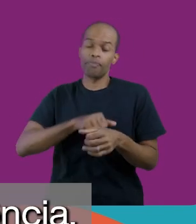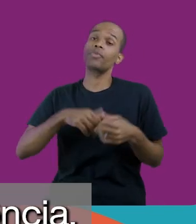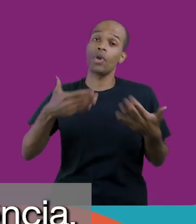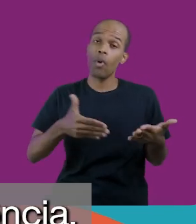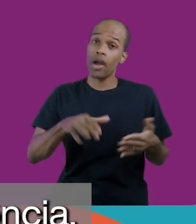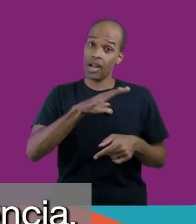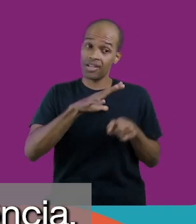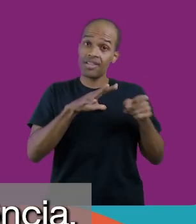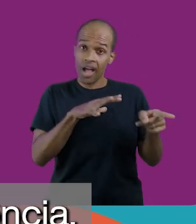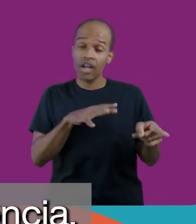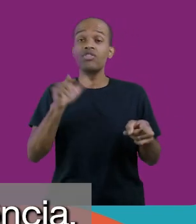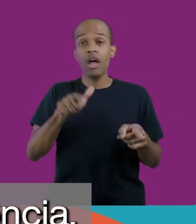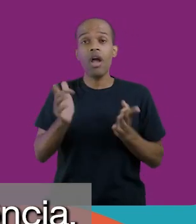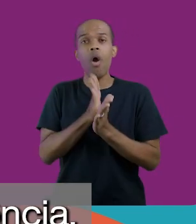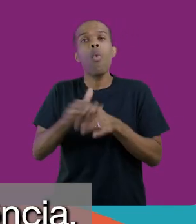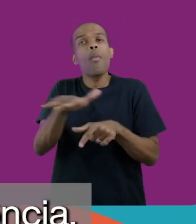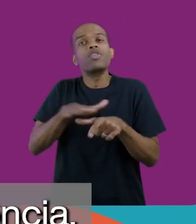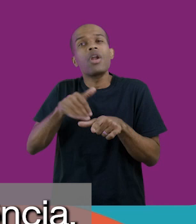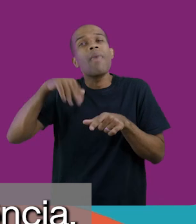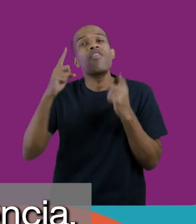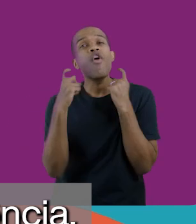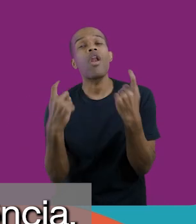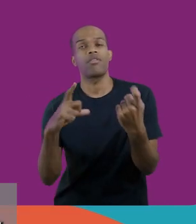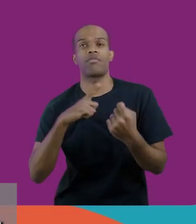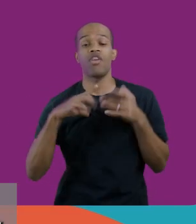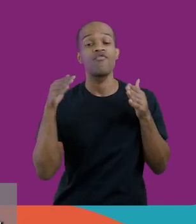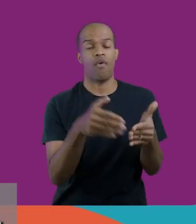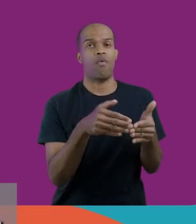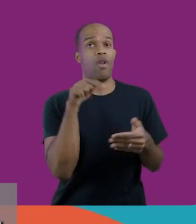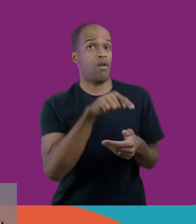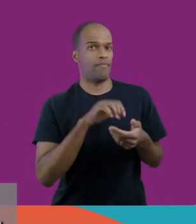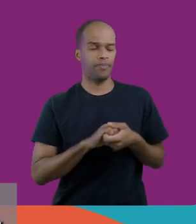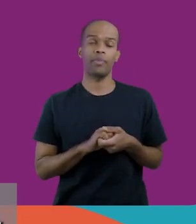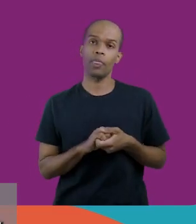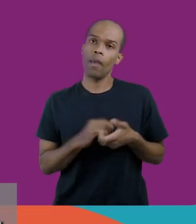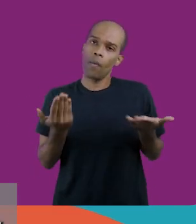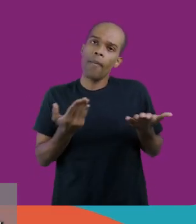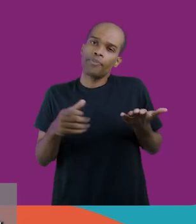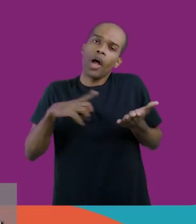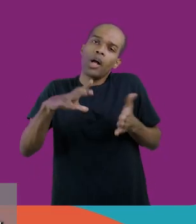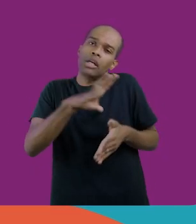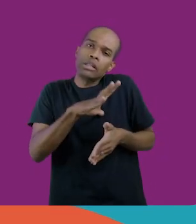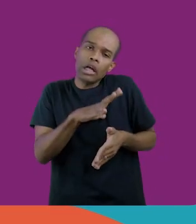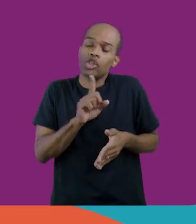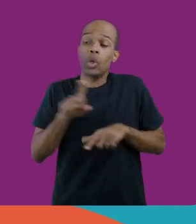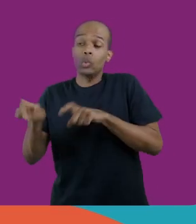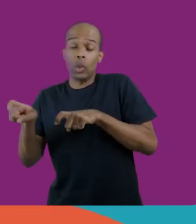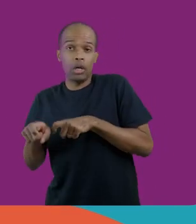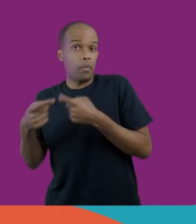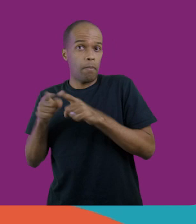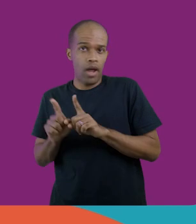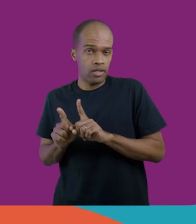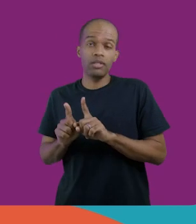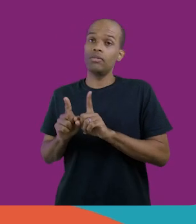e nesses municípios em áreas de maior violência. Então, isso, via de regra, está na cidade, não no campo. Mas,